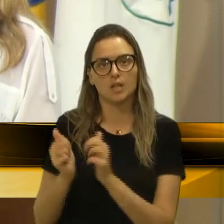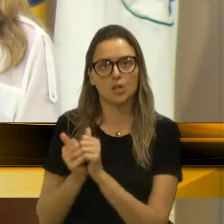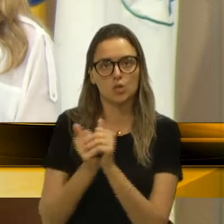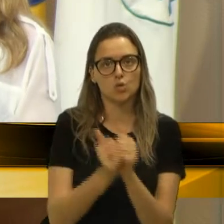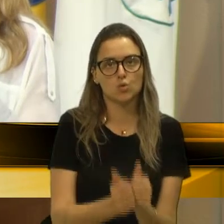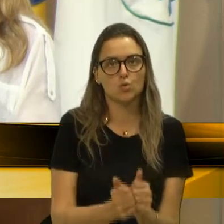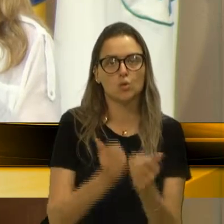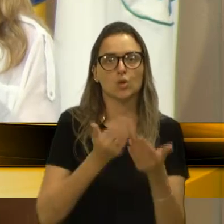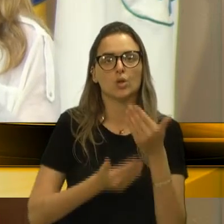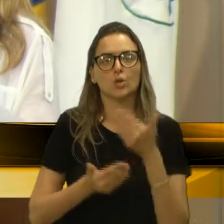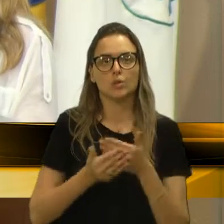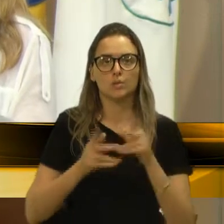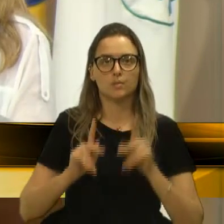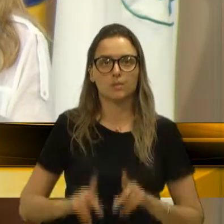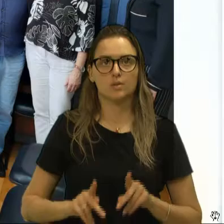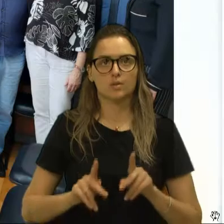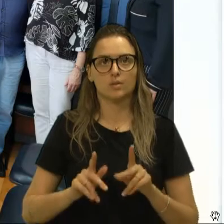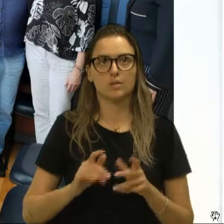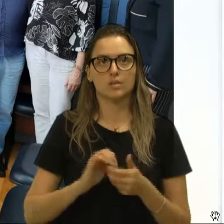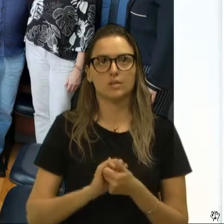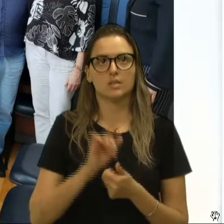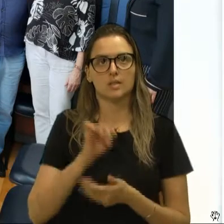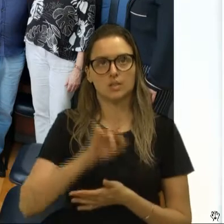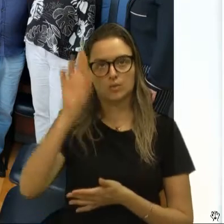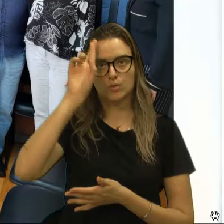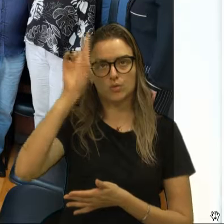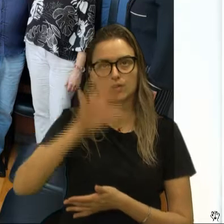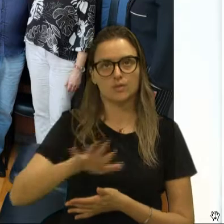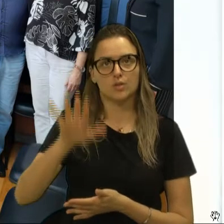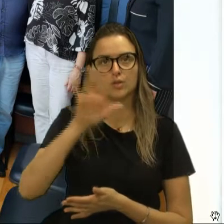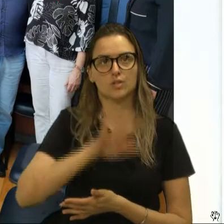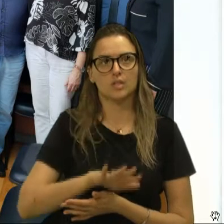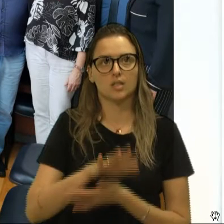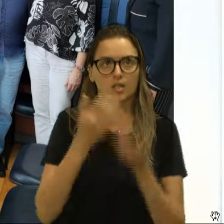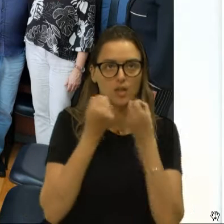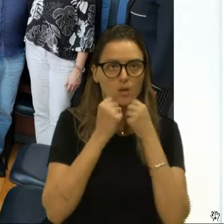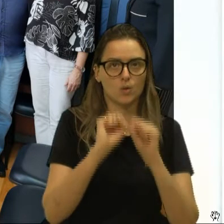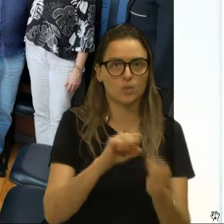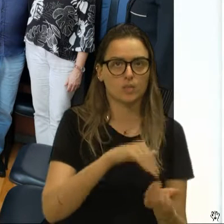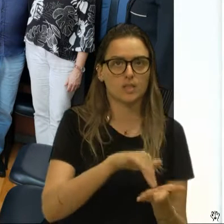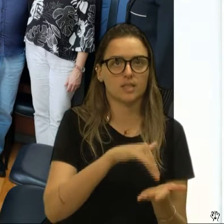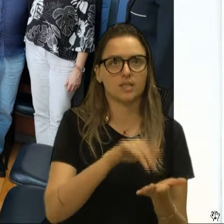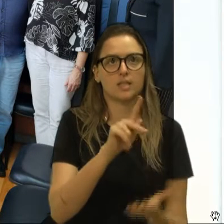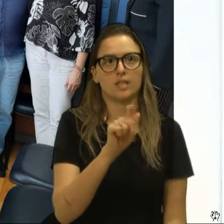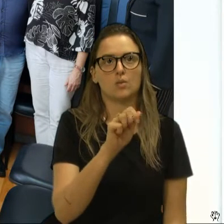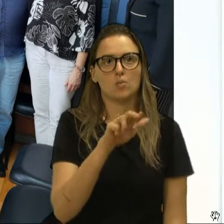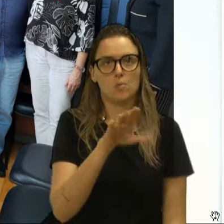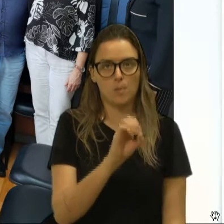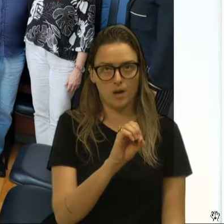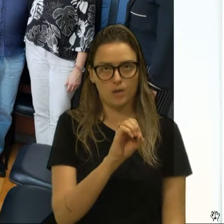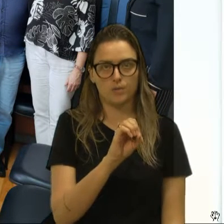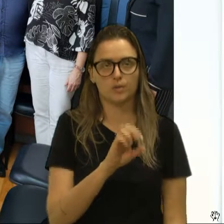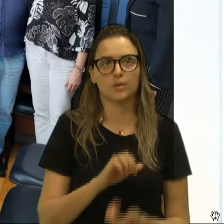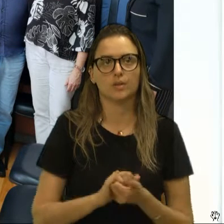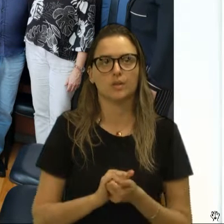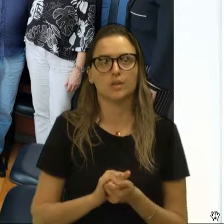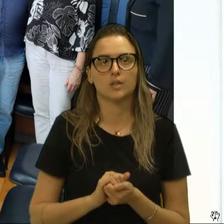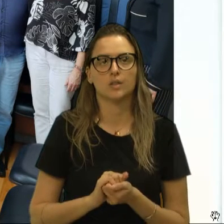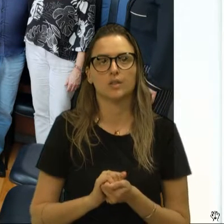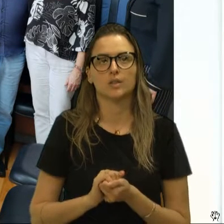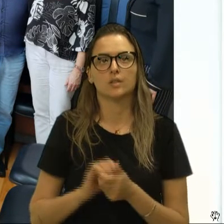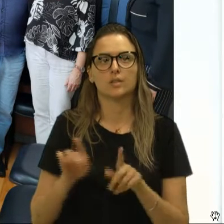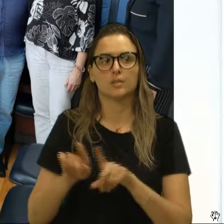integrantes, quem estava presente era o diretor-geral da Secretaria de Educação, Paulo Magalhães, o